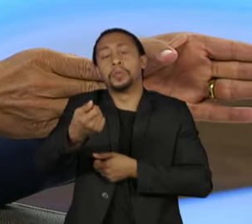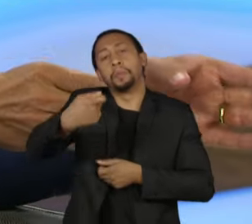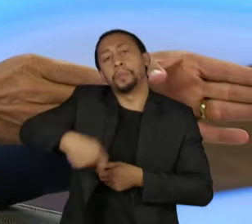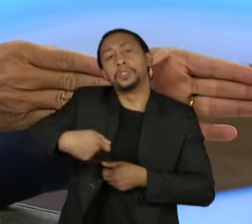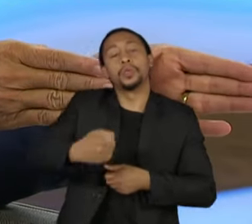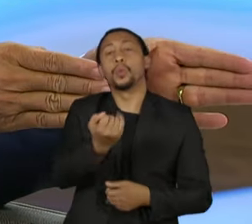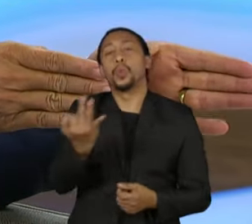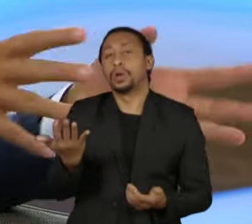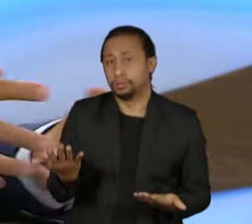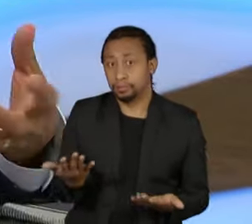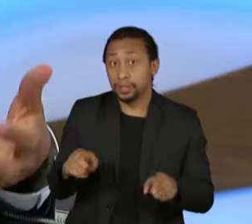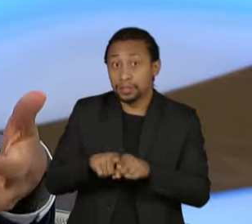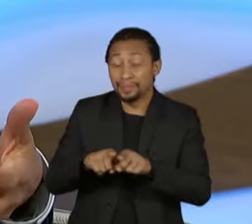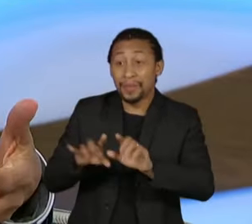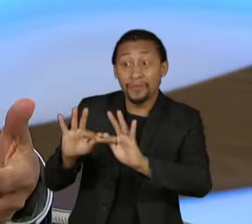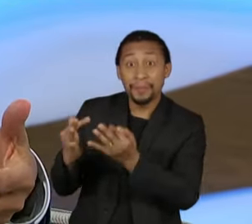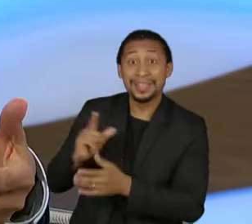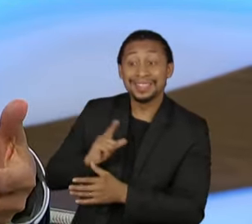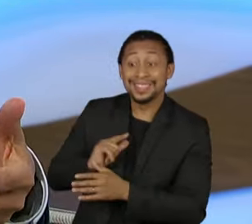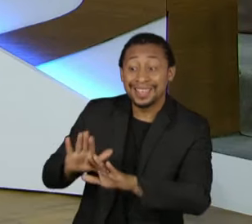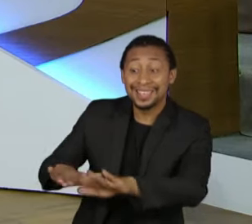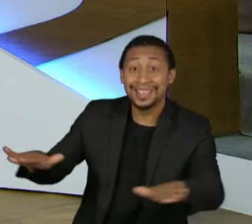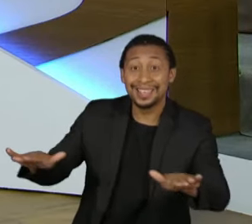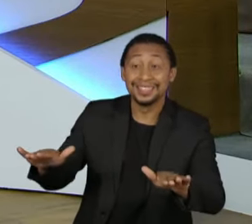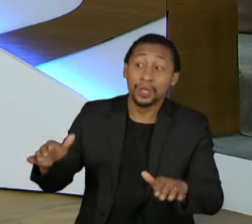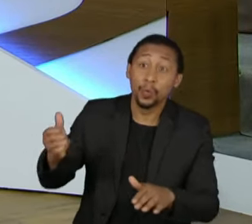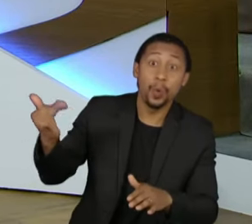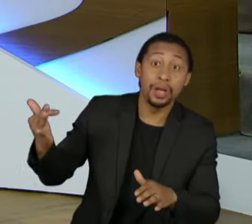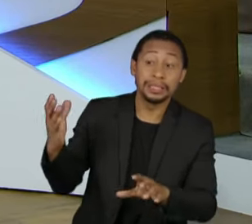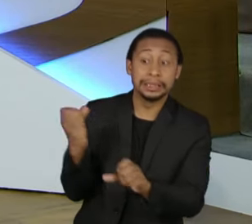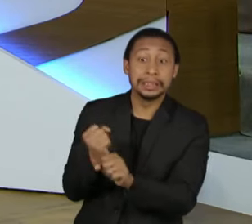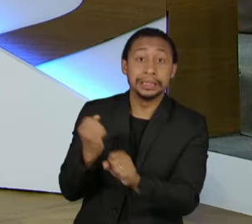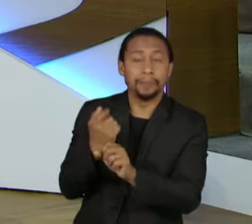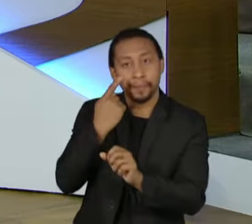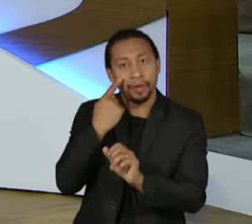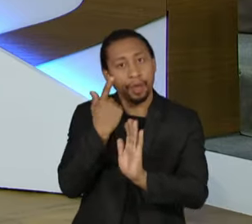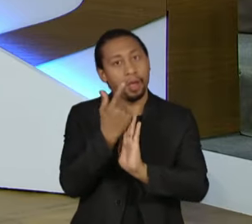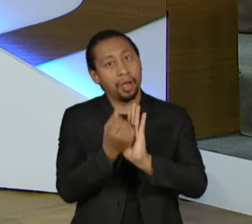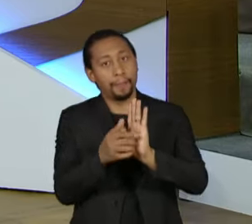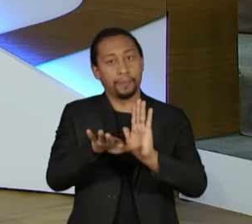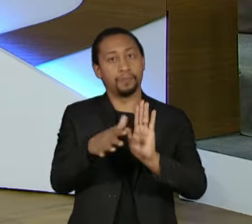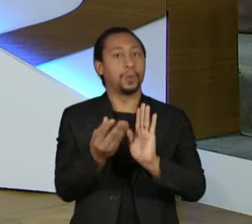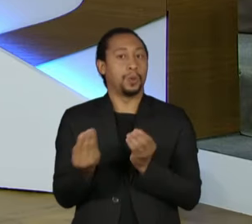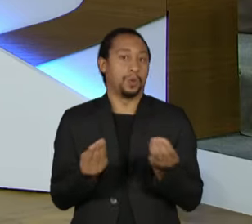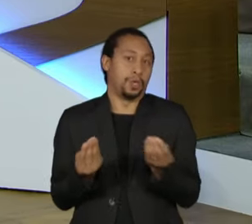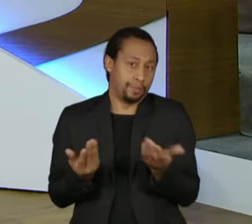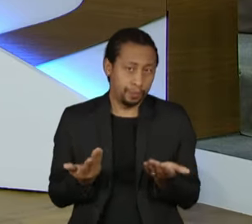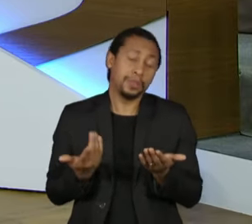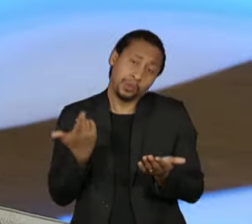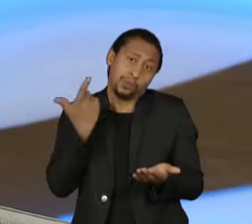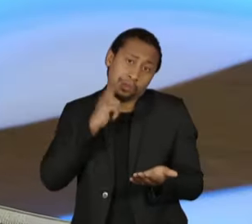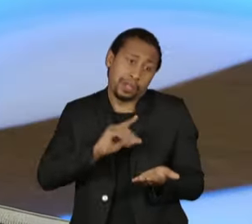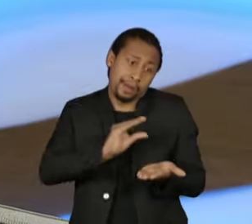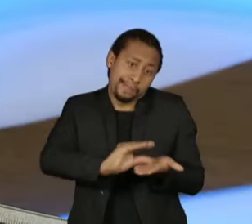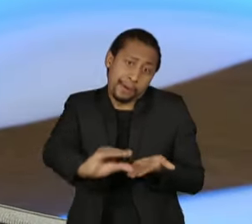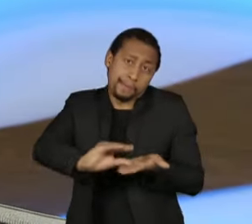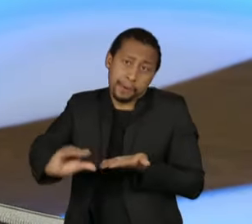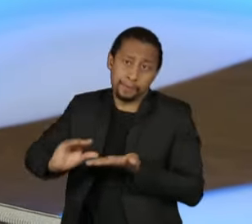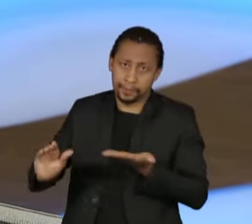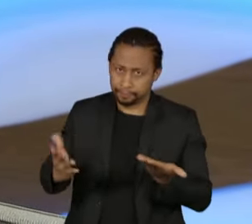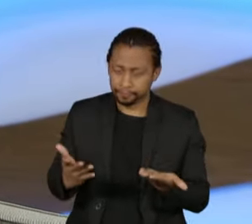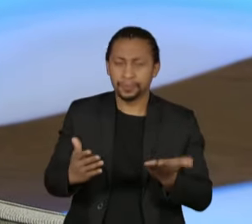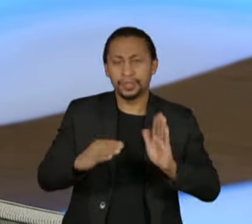em separado a parte de investimentos, a parte relacionada a investimentos. Porque, de forma